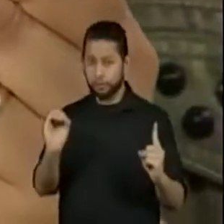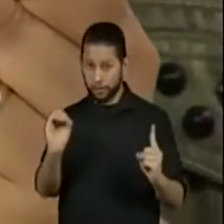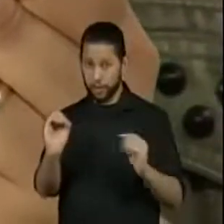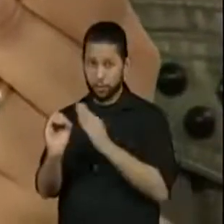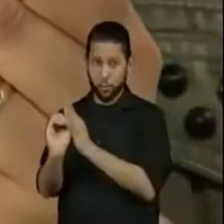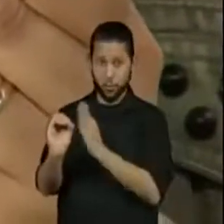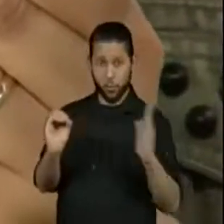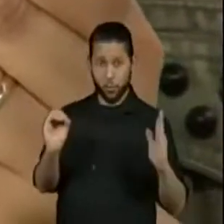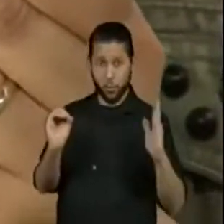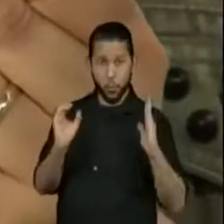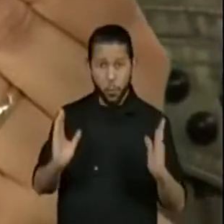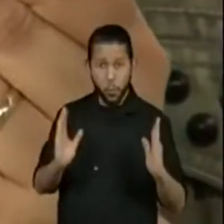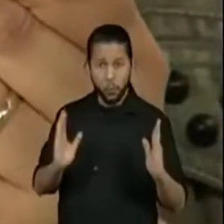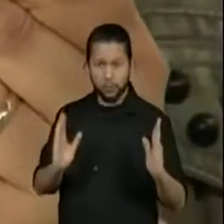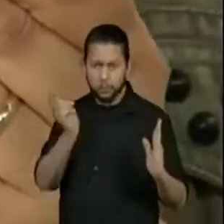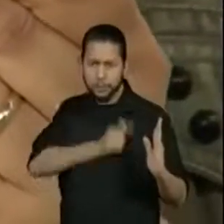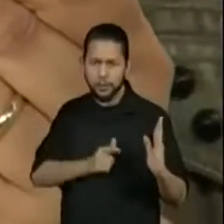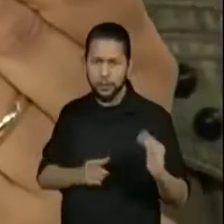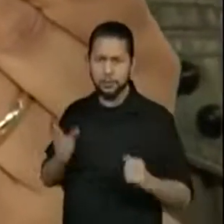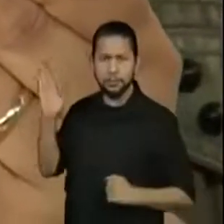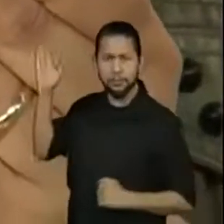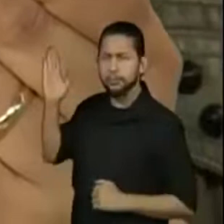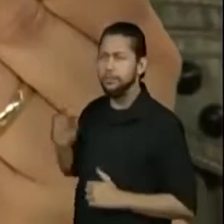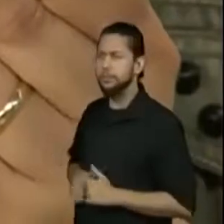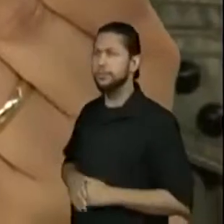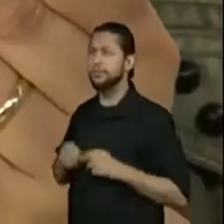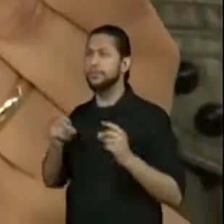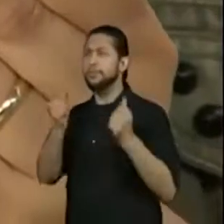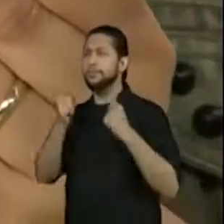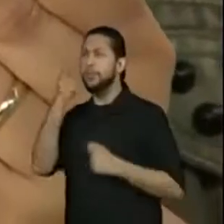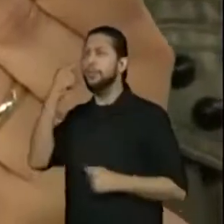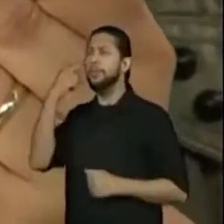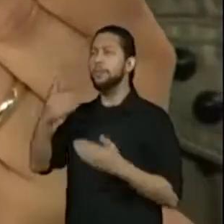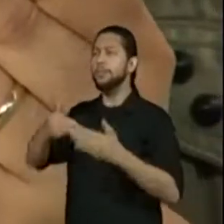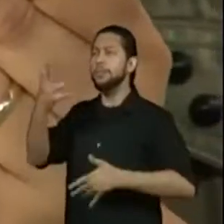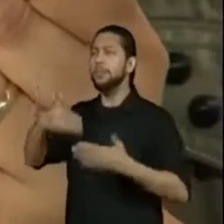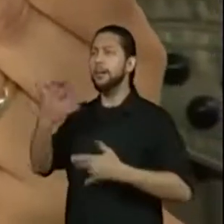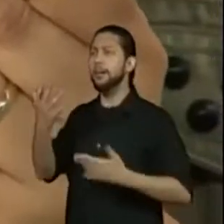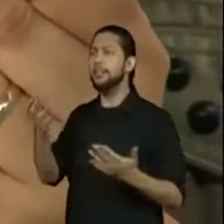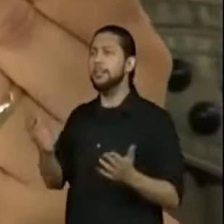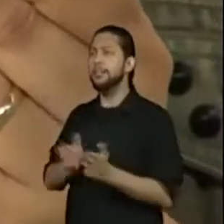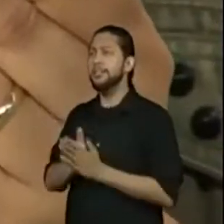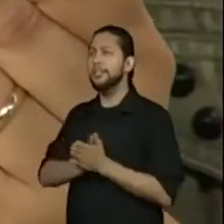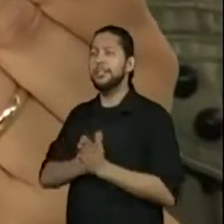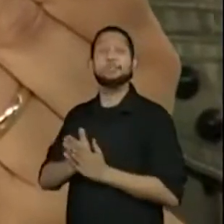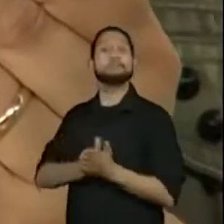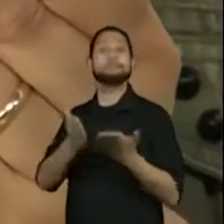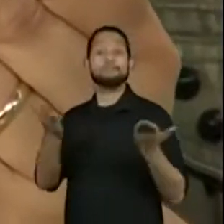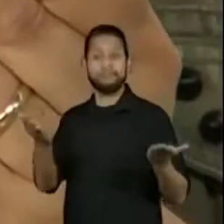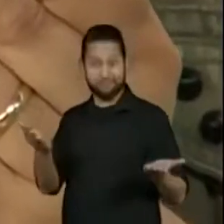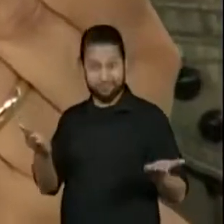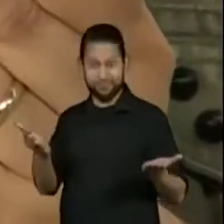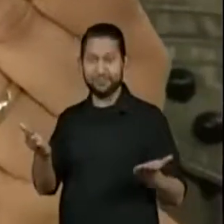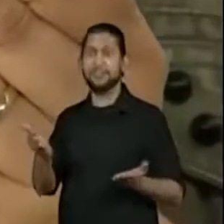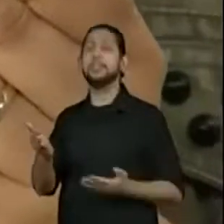as contribuições dos nossos alunos? E aí? Olha, professora Sara